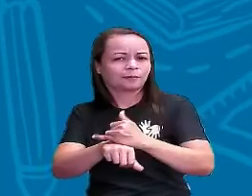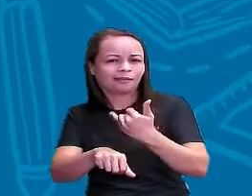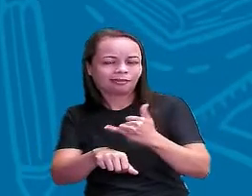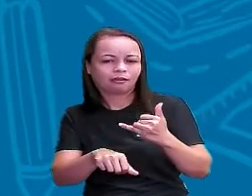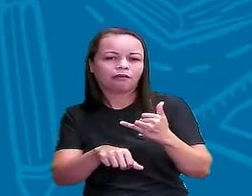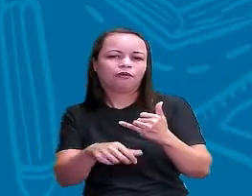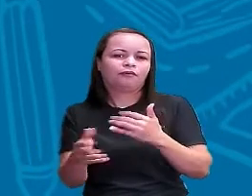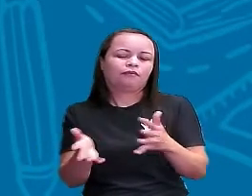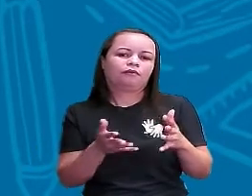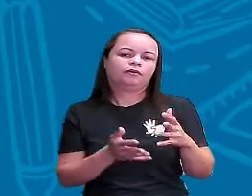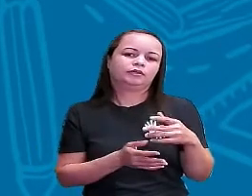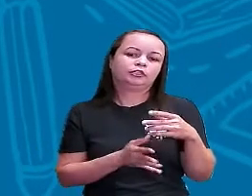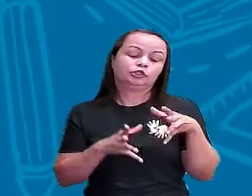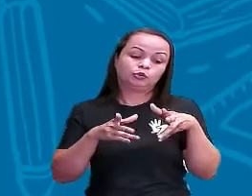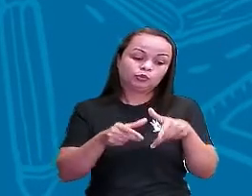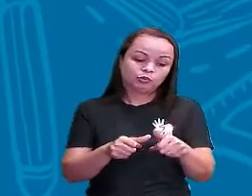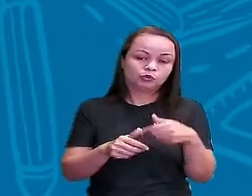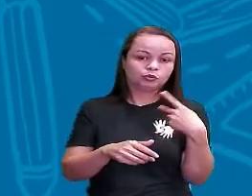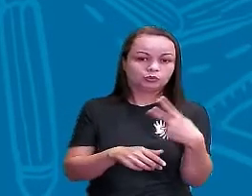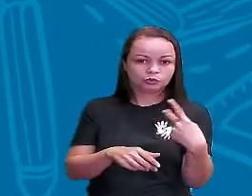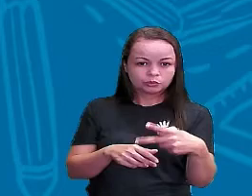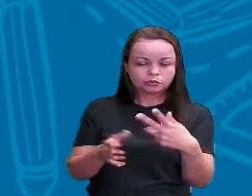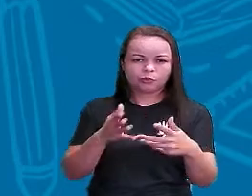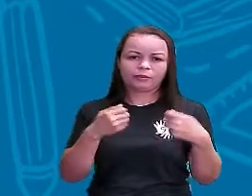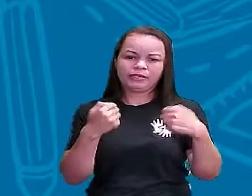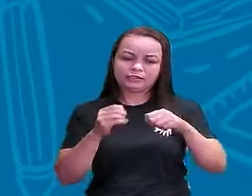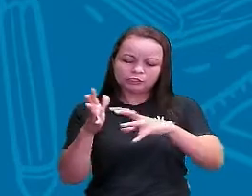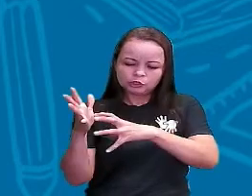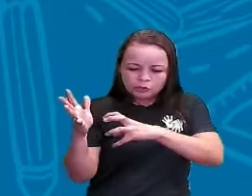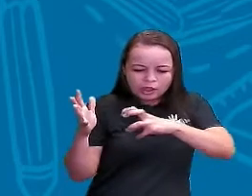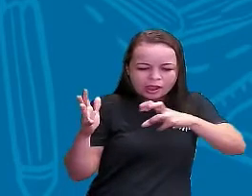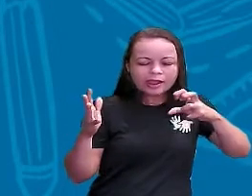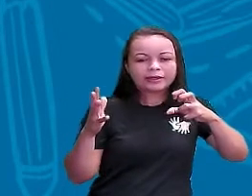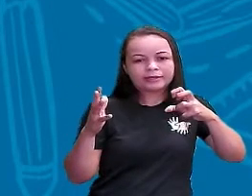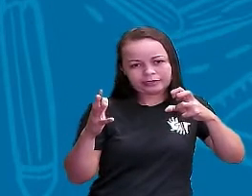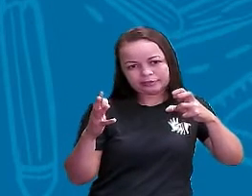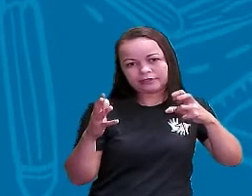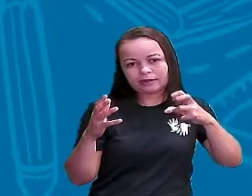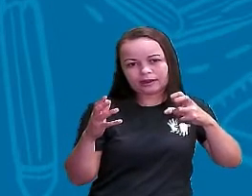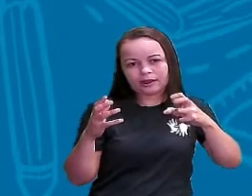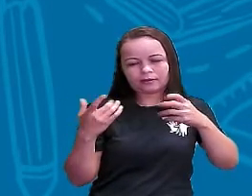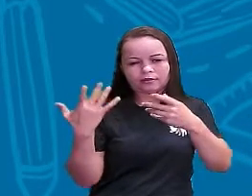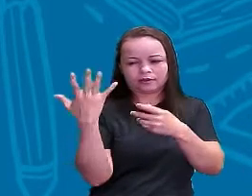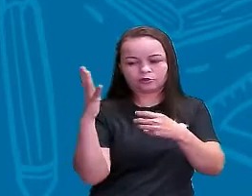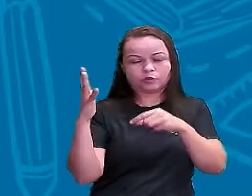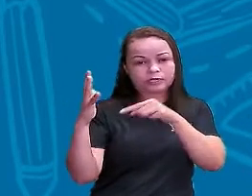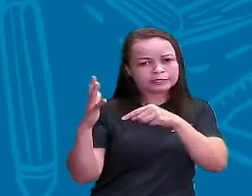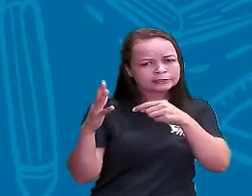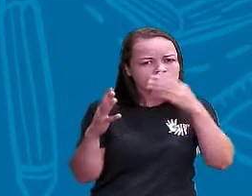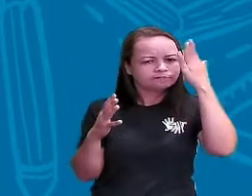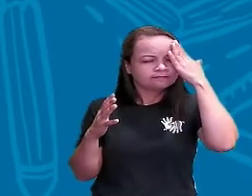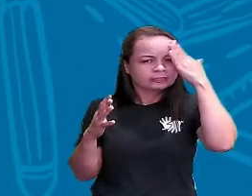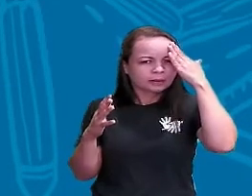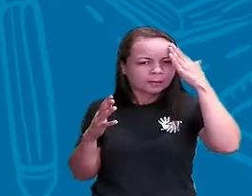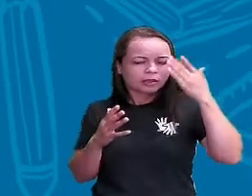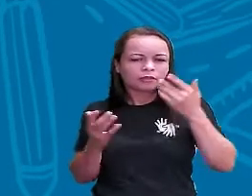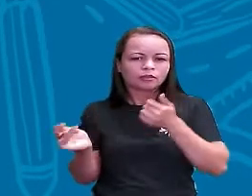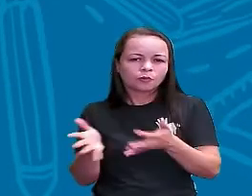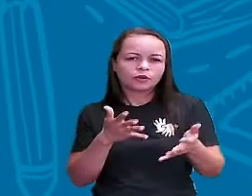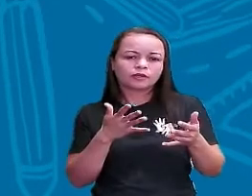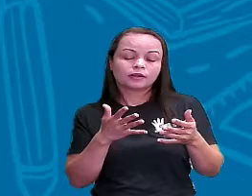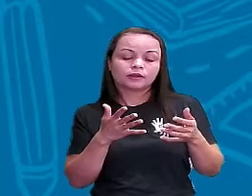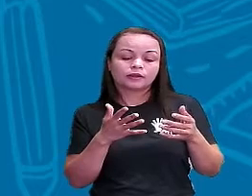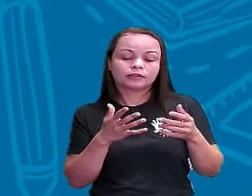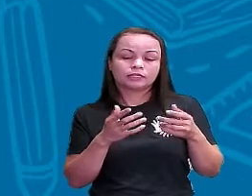E tudo isso Eu preciso retirar da natureza Com bastante sabedoria Sabedoria Porque nem todos esses